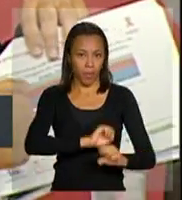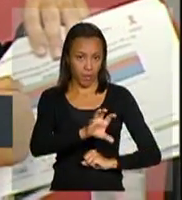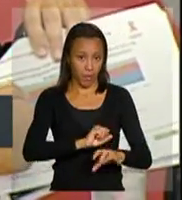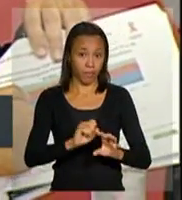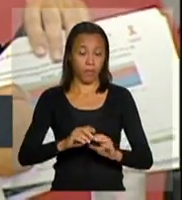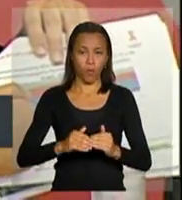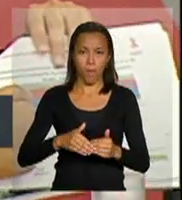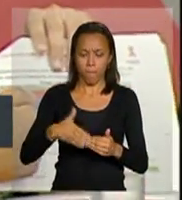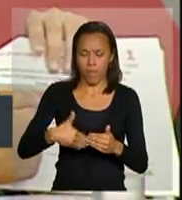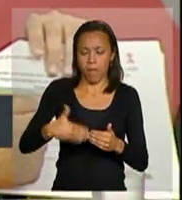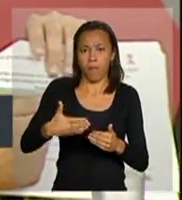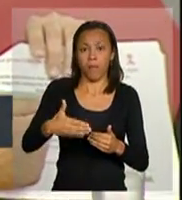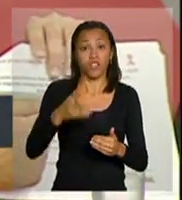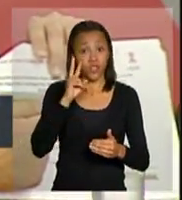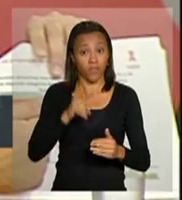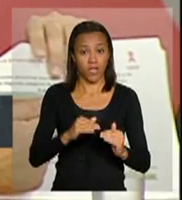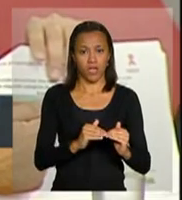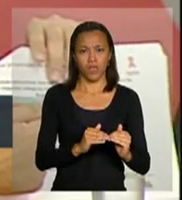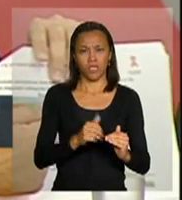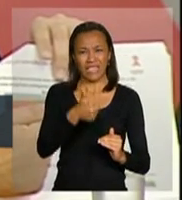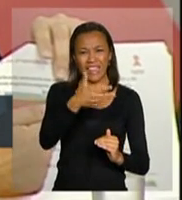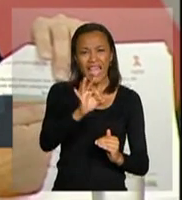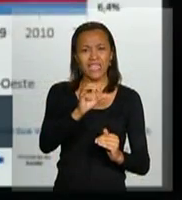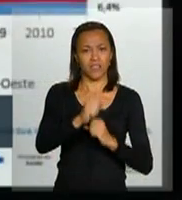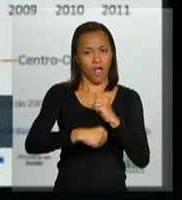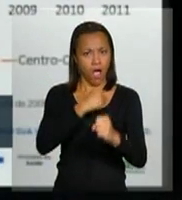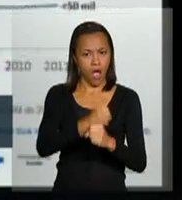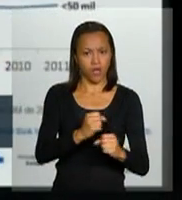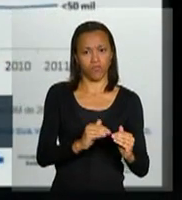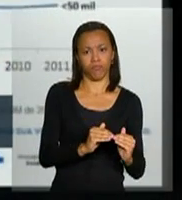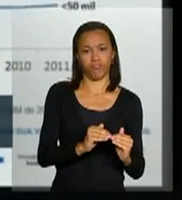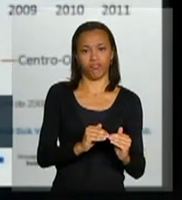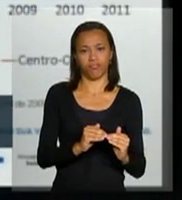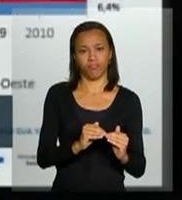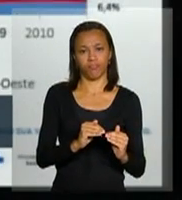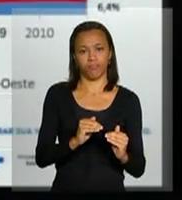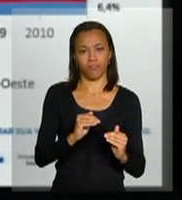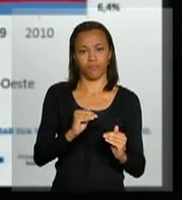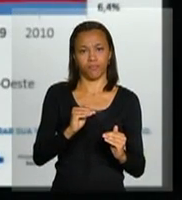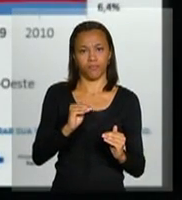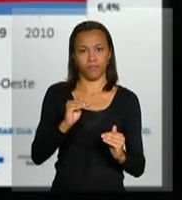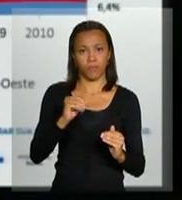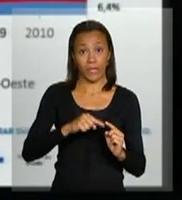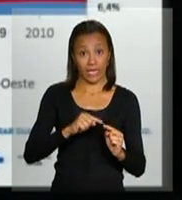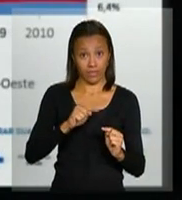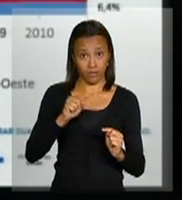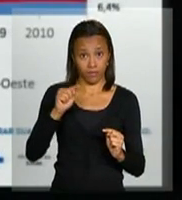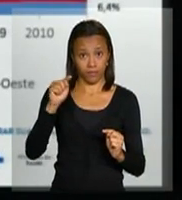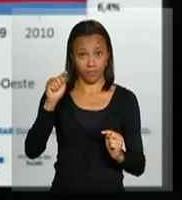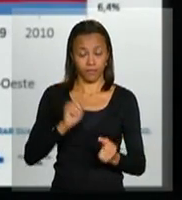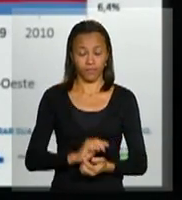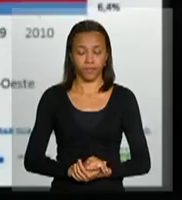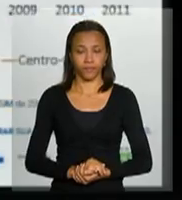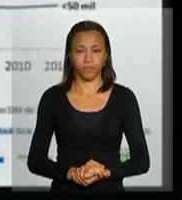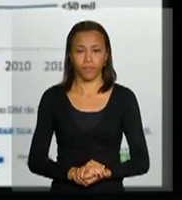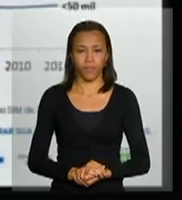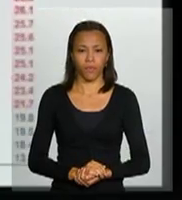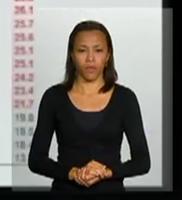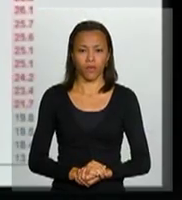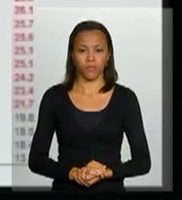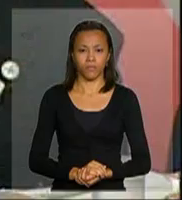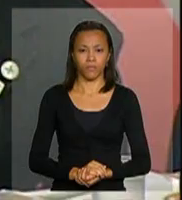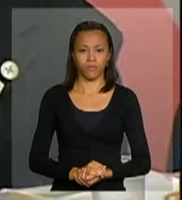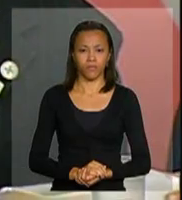evolução, nós vamos percebendo um crescimento nos últimos dez anos... Está, estou botando aqui. Não, não é esse, não.